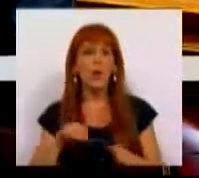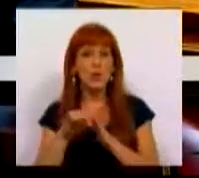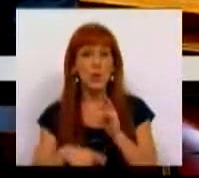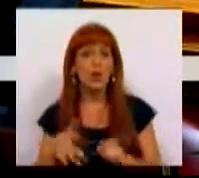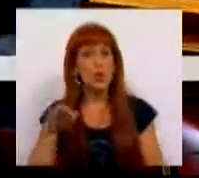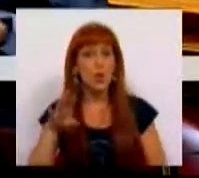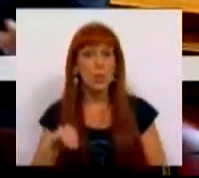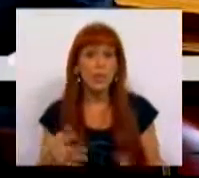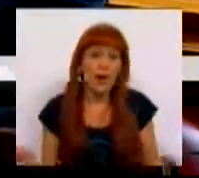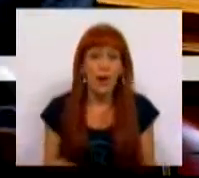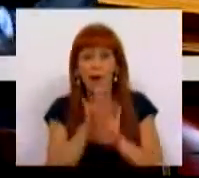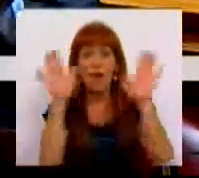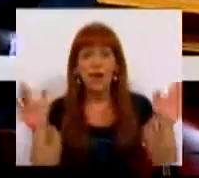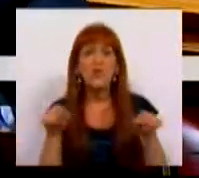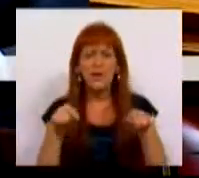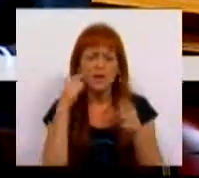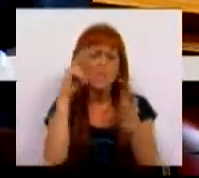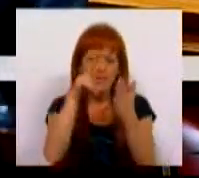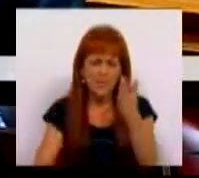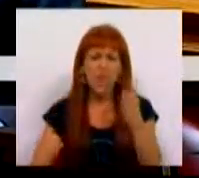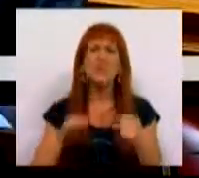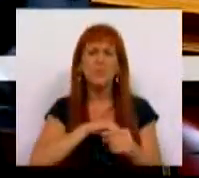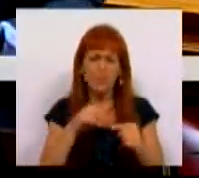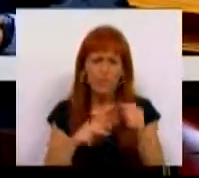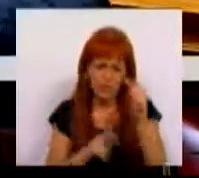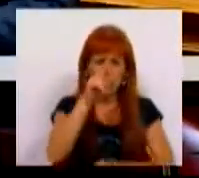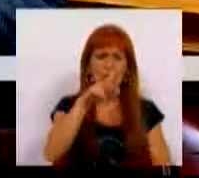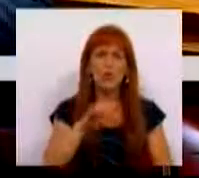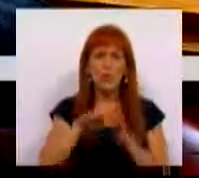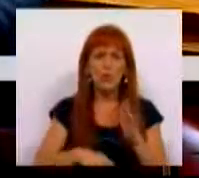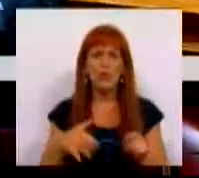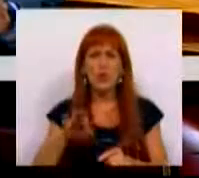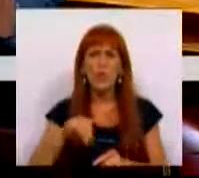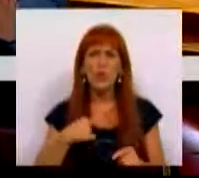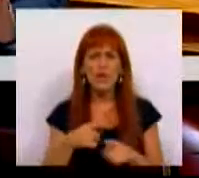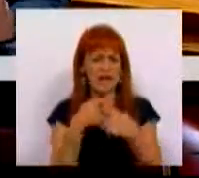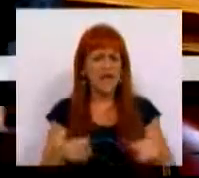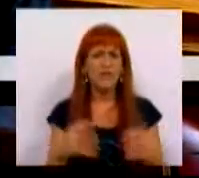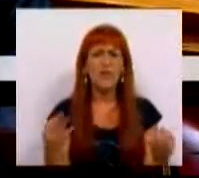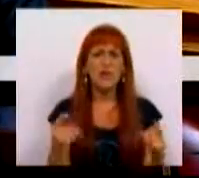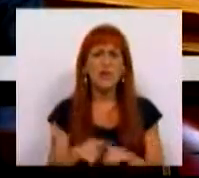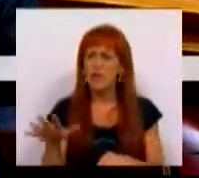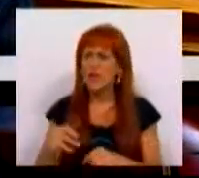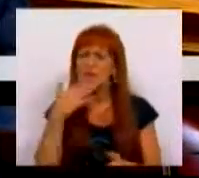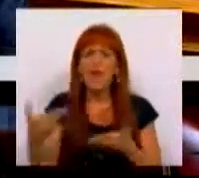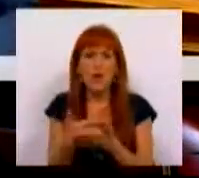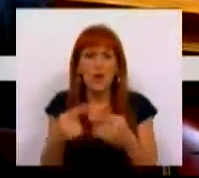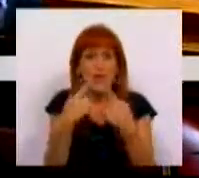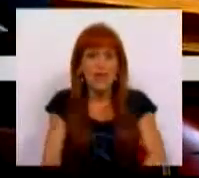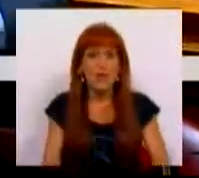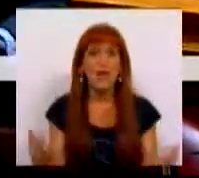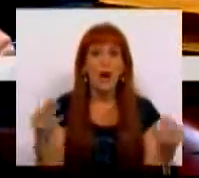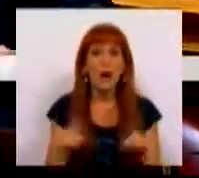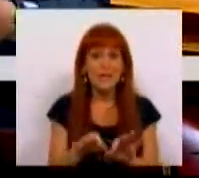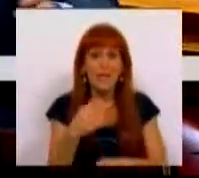programa do Partido Socialista, é claro, e lá encontrará o aumento do salário mínimo, que o programa do Partido Socialista é uma coisa distinta do cenário macroeconómico. E,